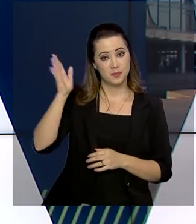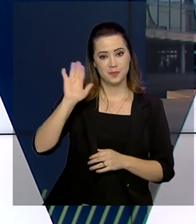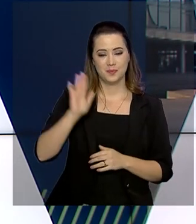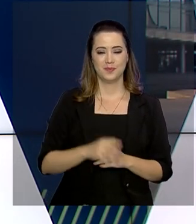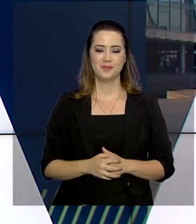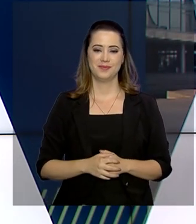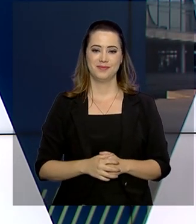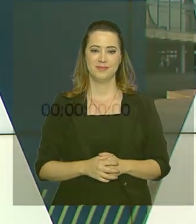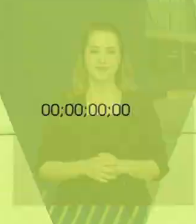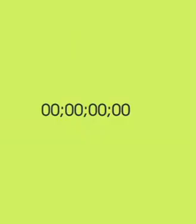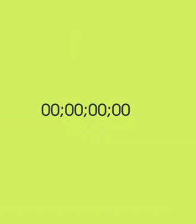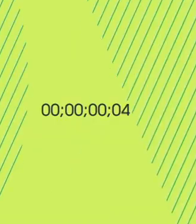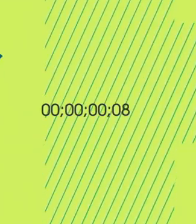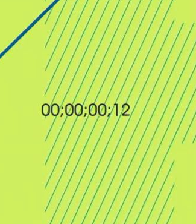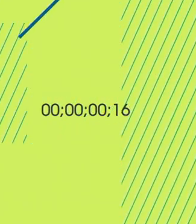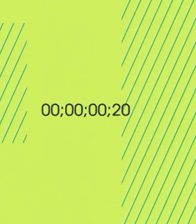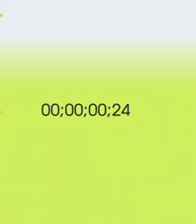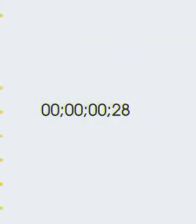próxima edição.